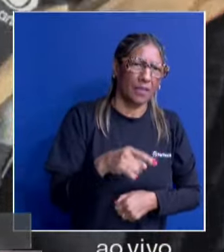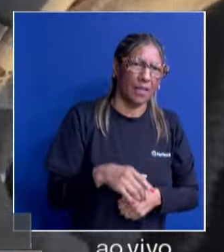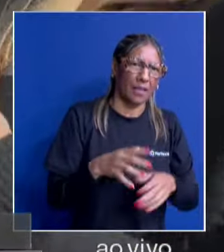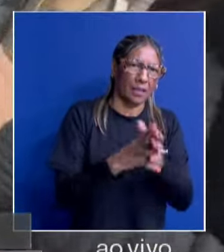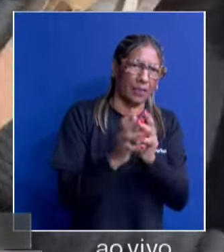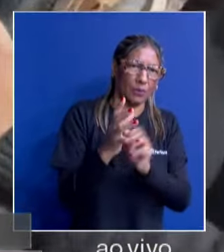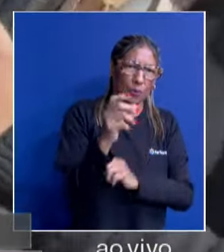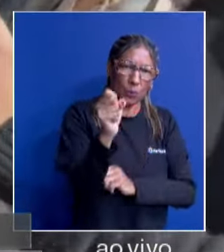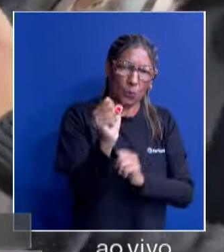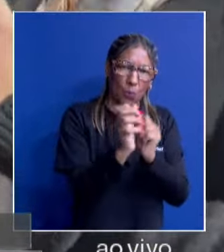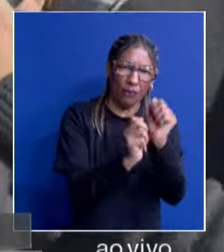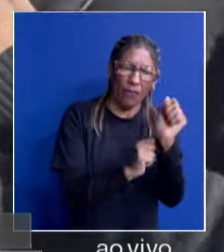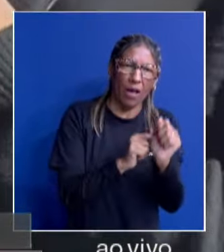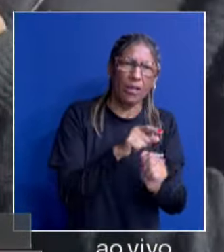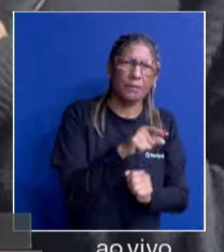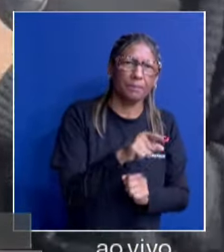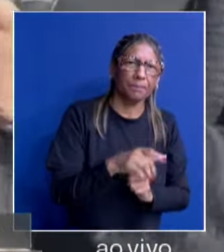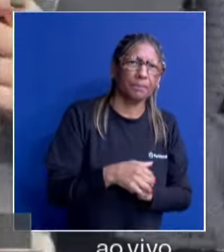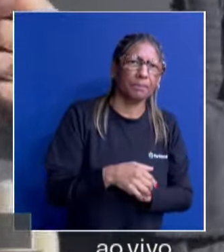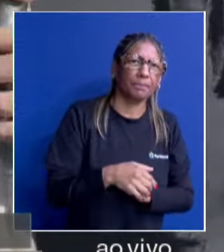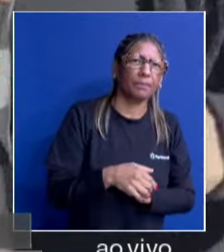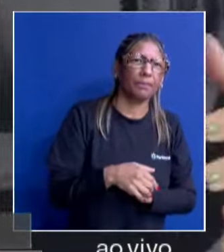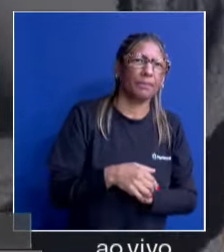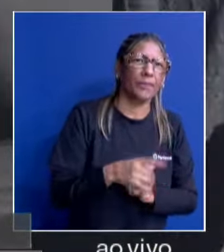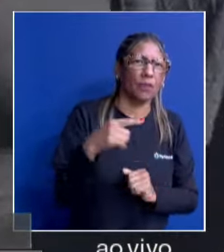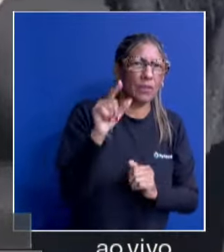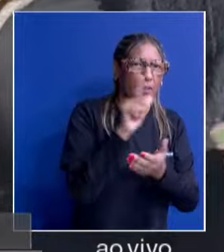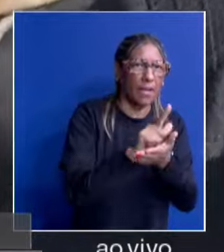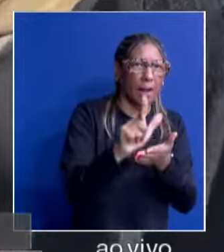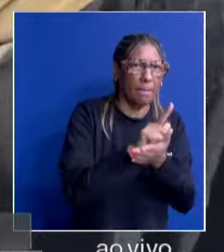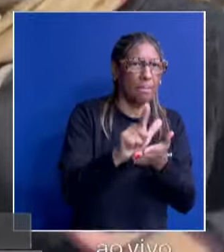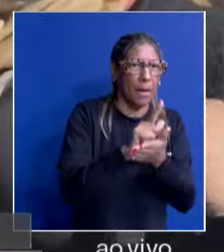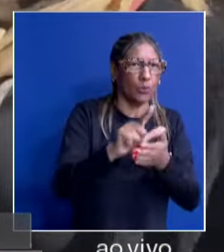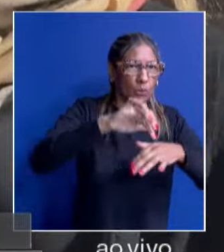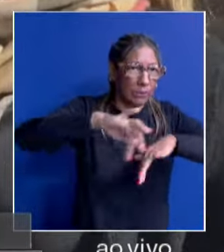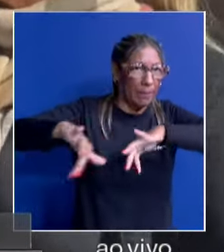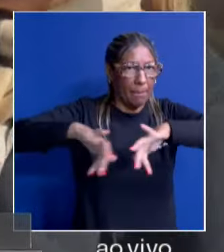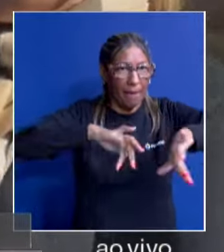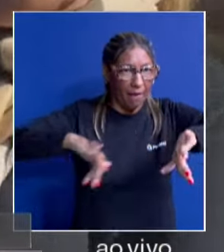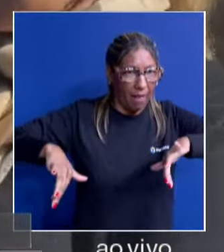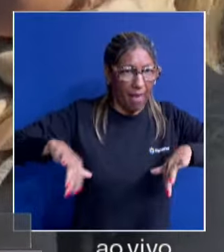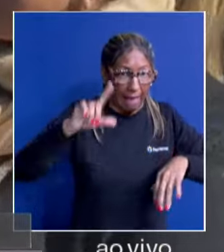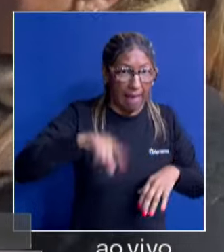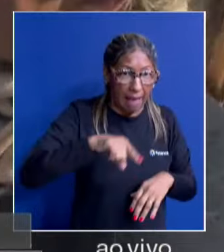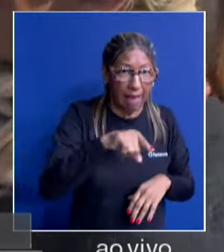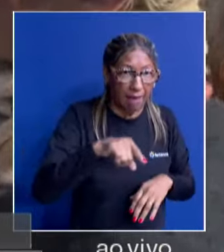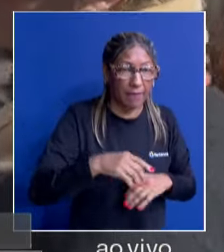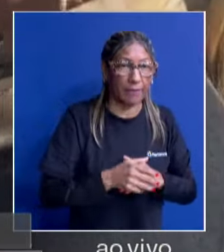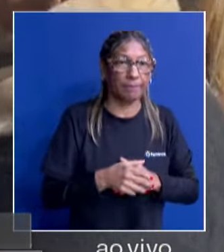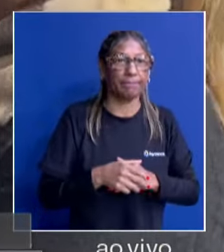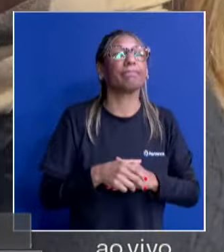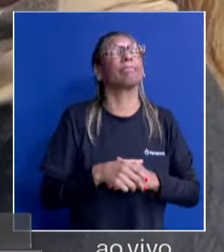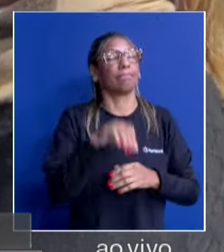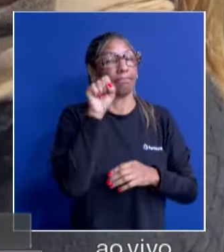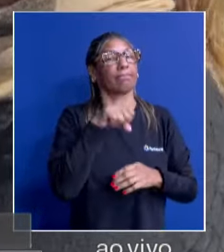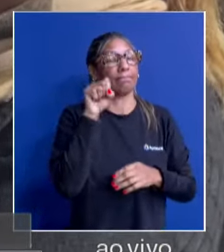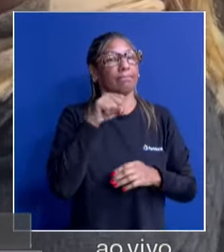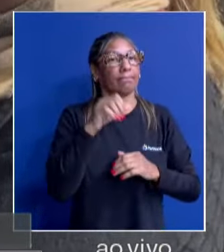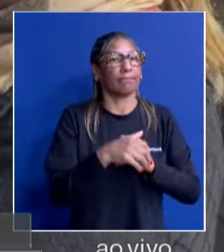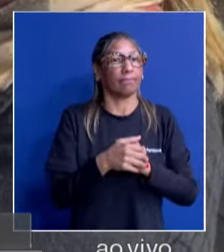luvas e borracha, né? E aqui, nesse momento, vocês estão, então, fazendo a separação. que está servindo, o que não está servindo. É uma